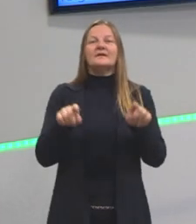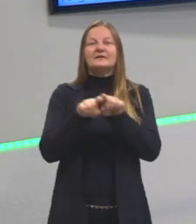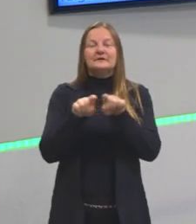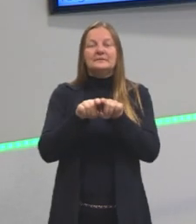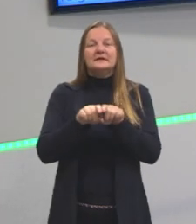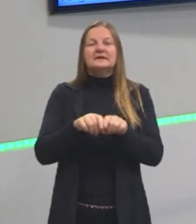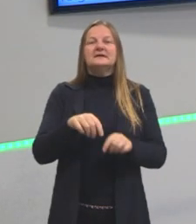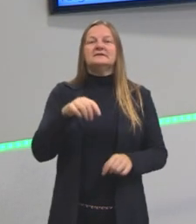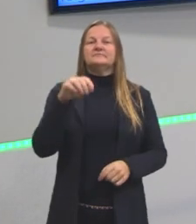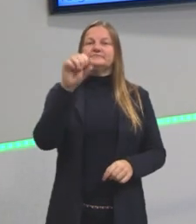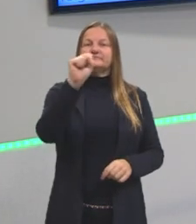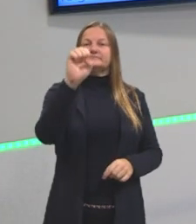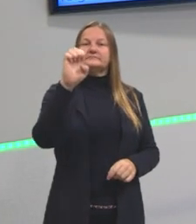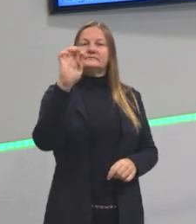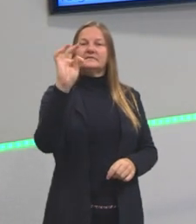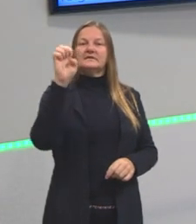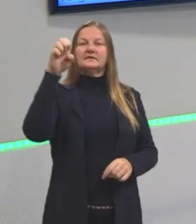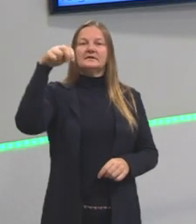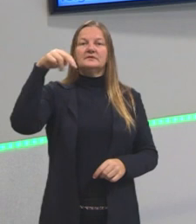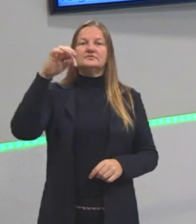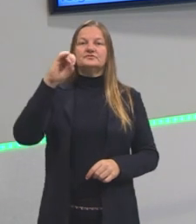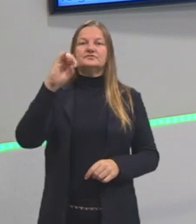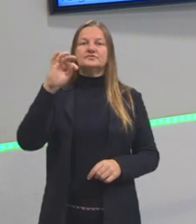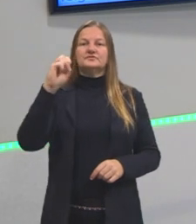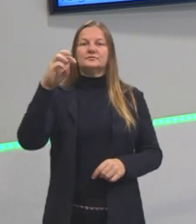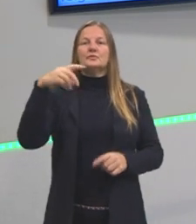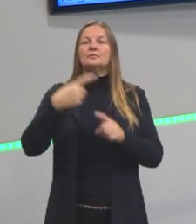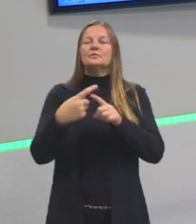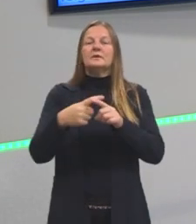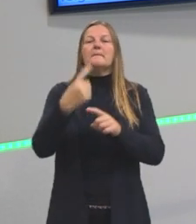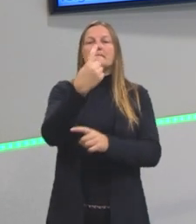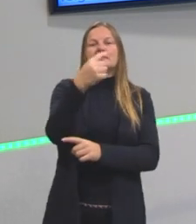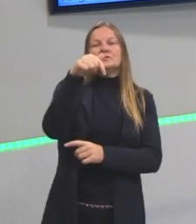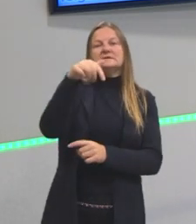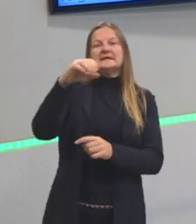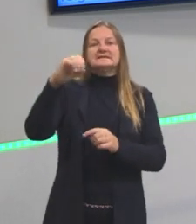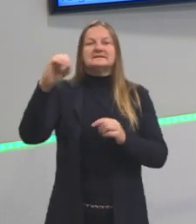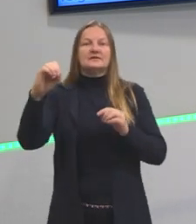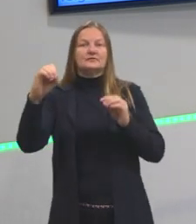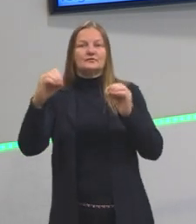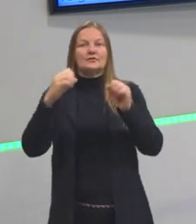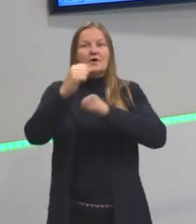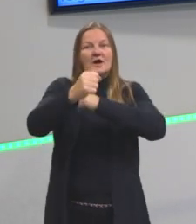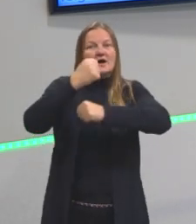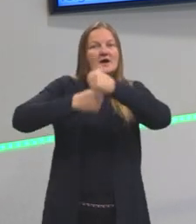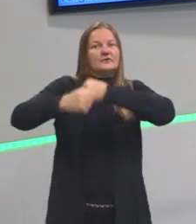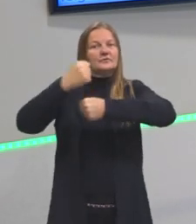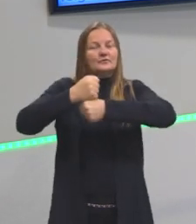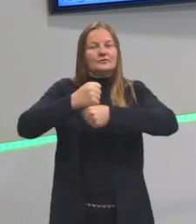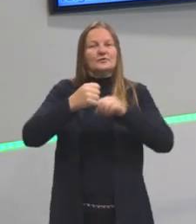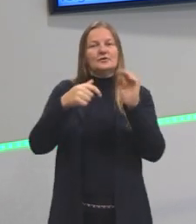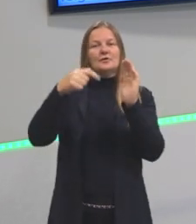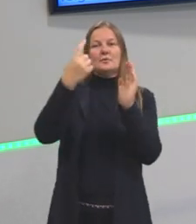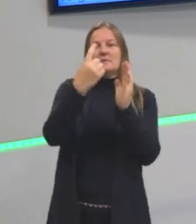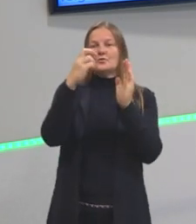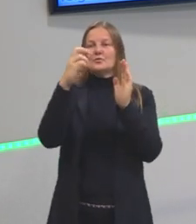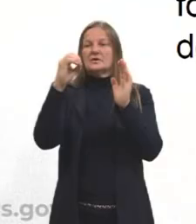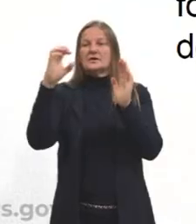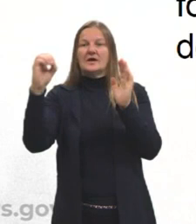Ou setecentismo, também pode ser chamada, por causa de 1700. Lembra lá do quinhentismo, por causa de 1500.